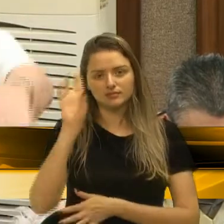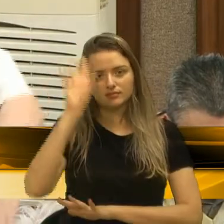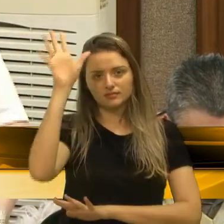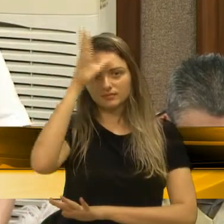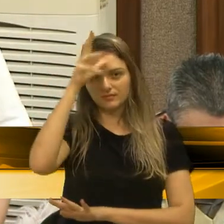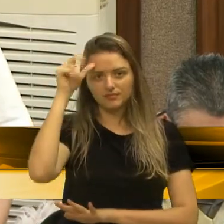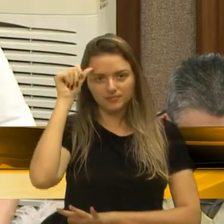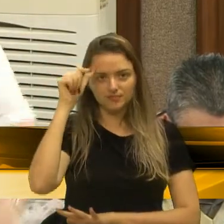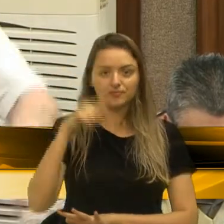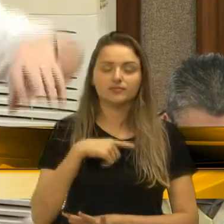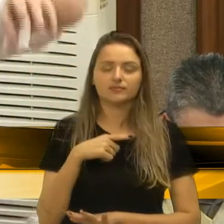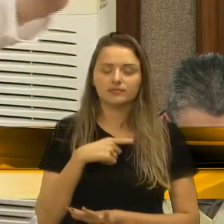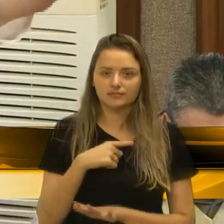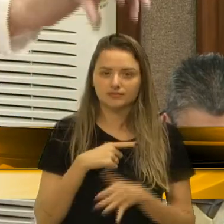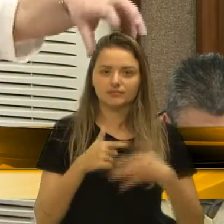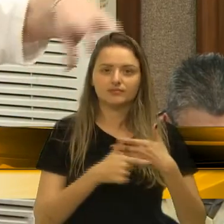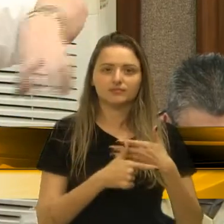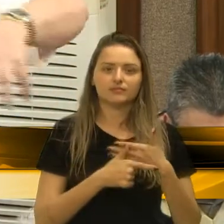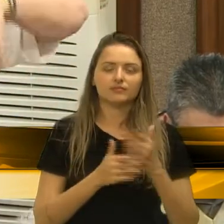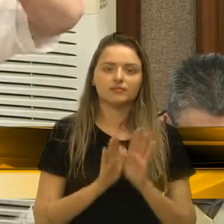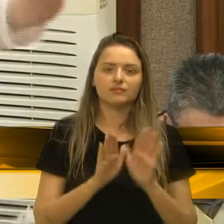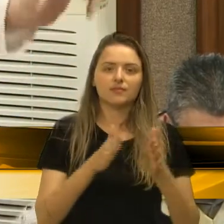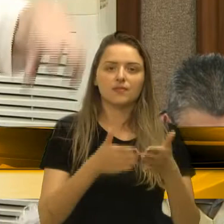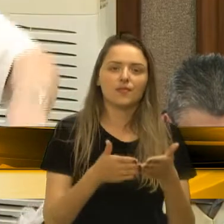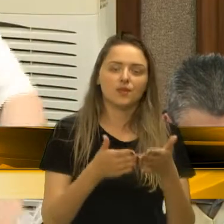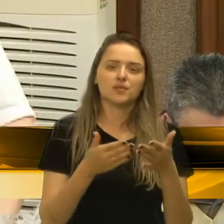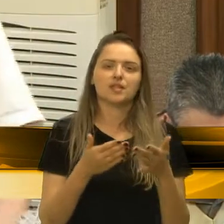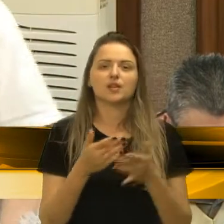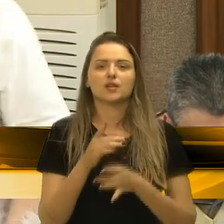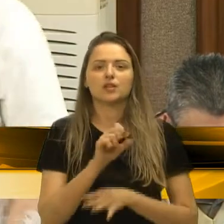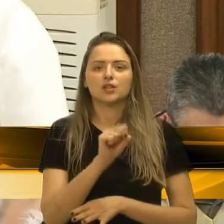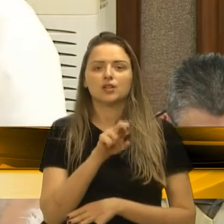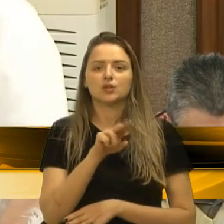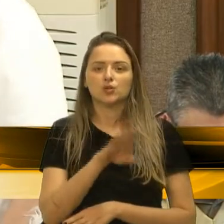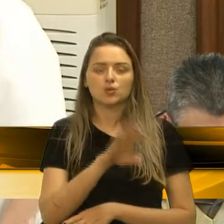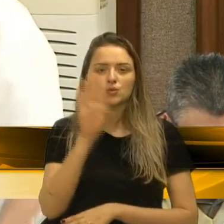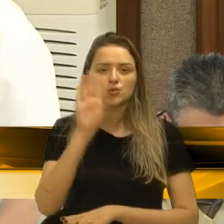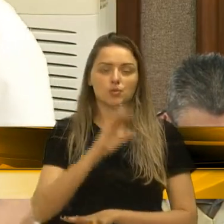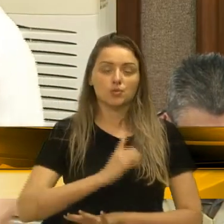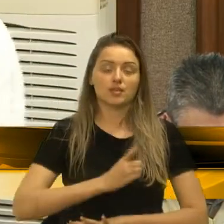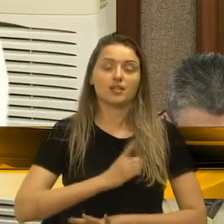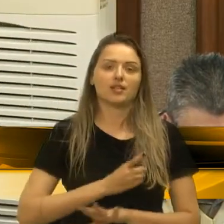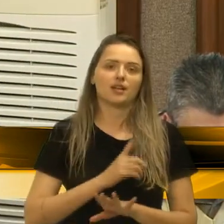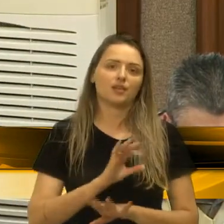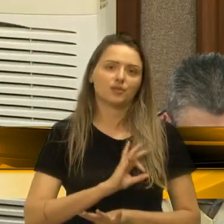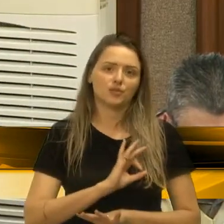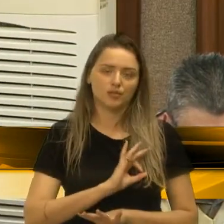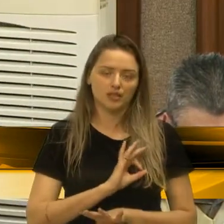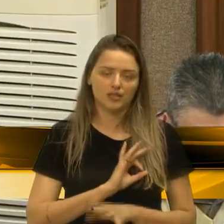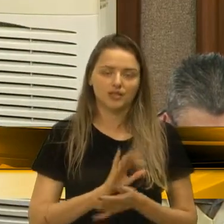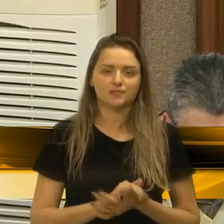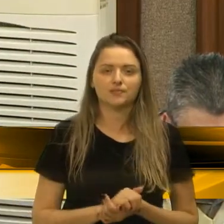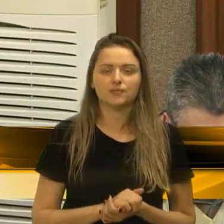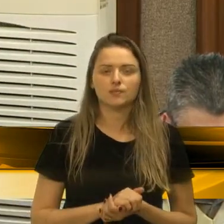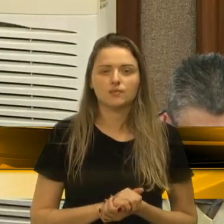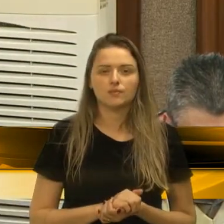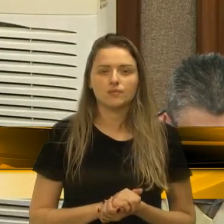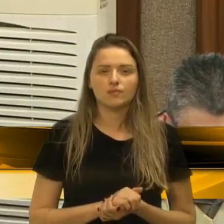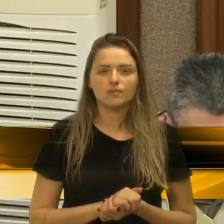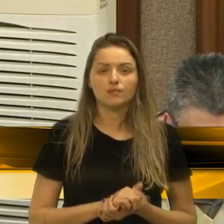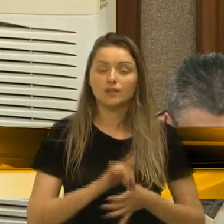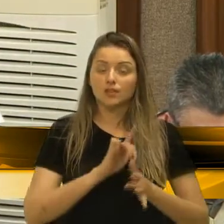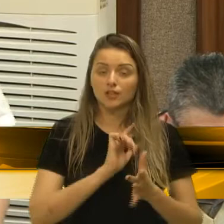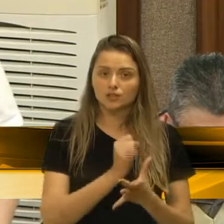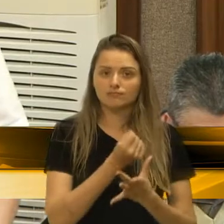aquela figura do comissário de menor, do subdelegado de polícia, e que segurava firme